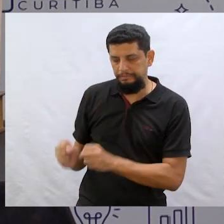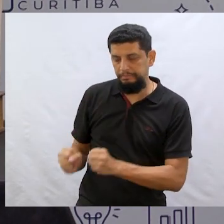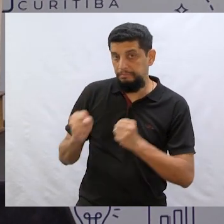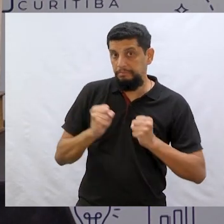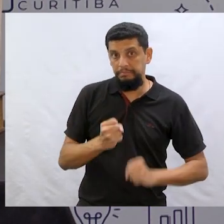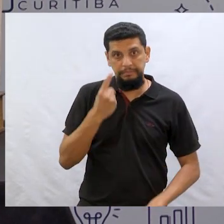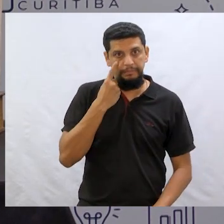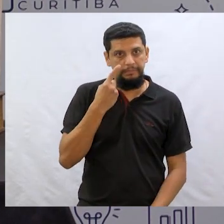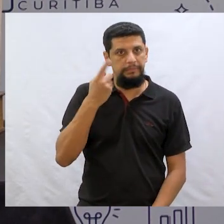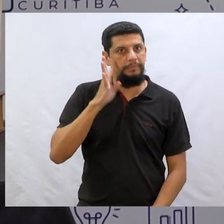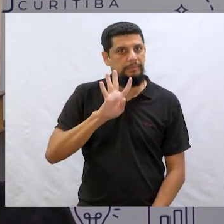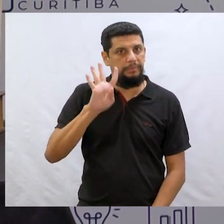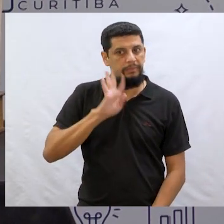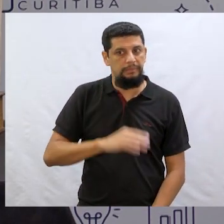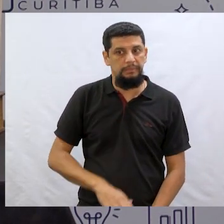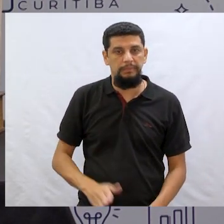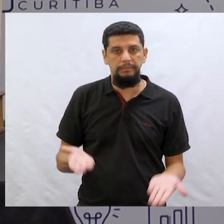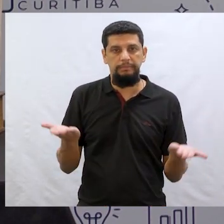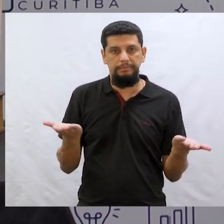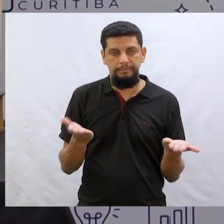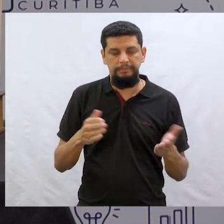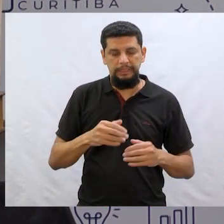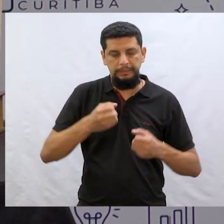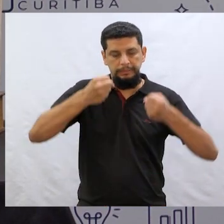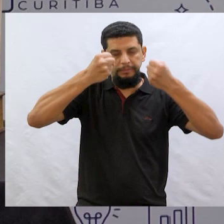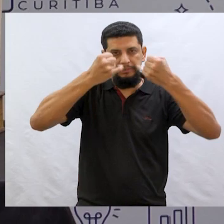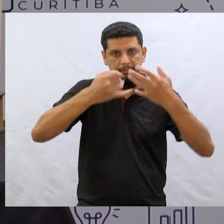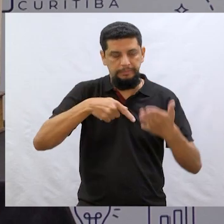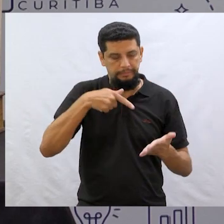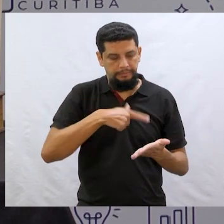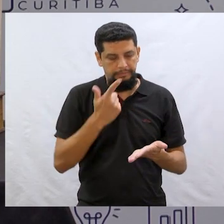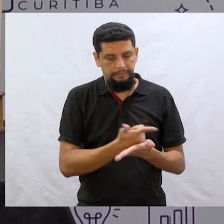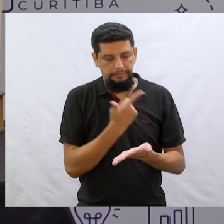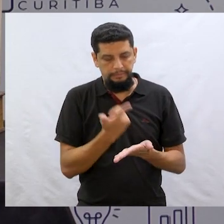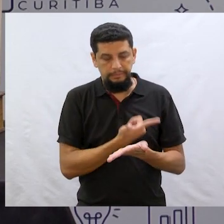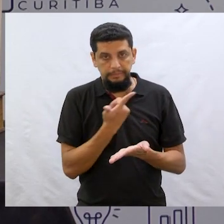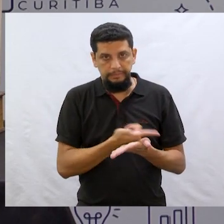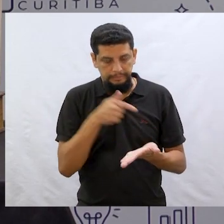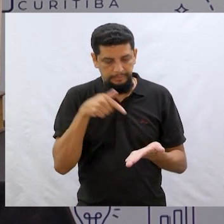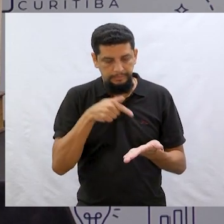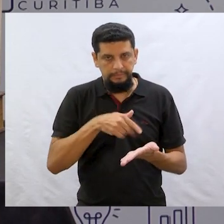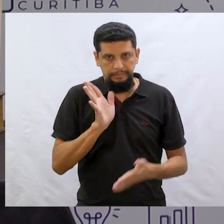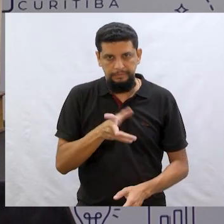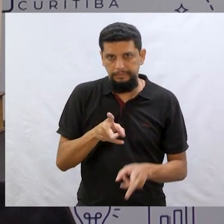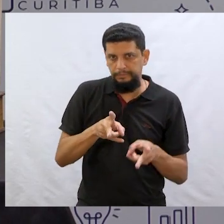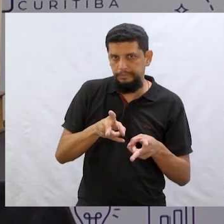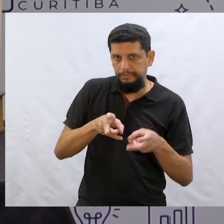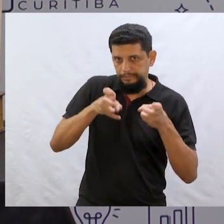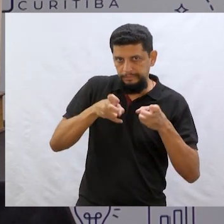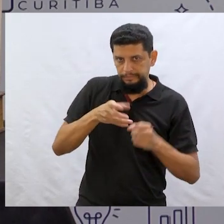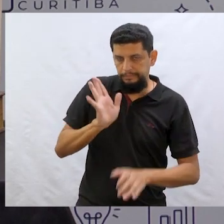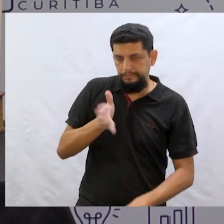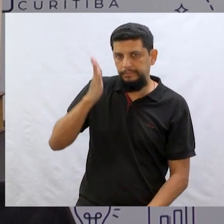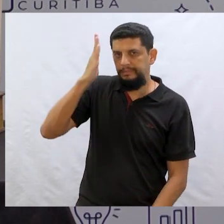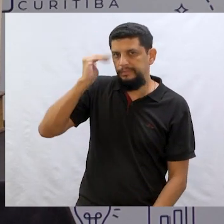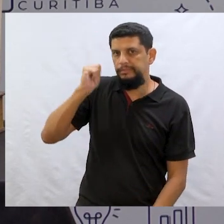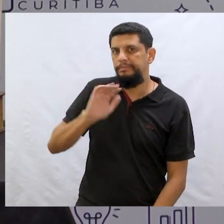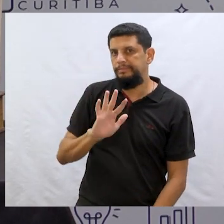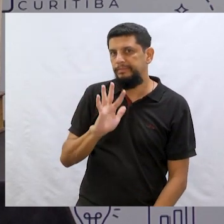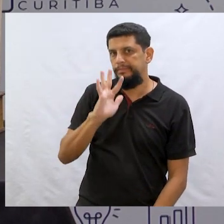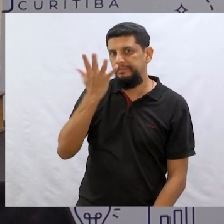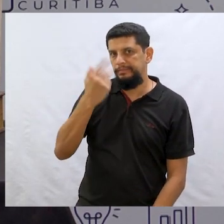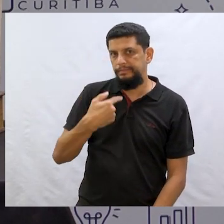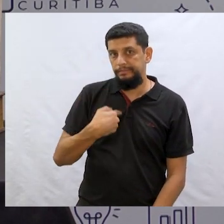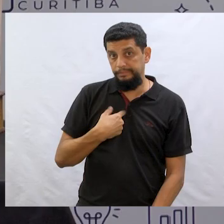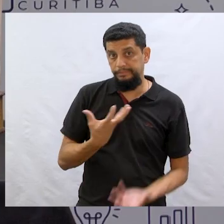Olha só que legal. Mas agora que a gente falou bastante dessa parte do que é um conto de fada e vocês já perceberam e já sabem o que é